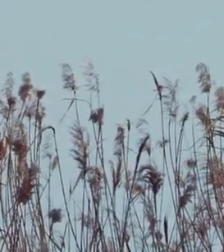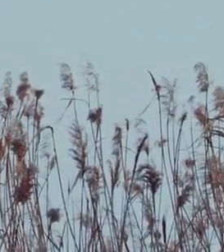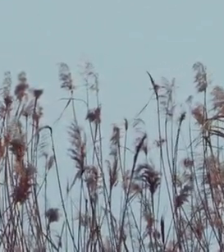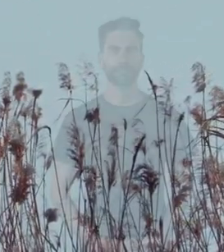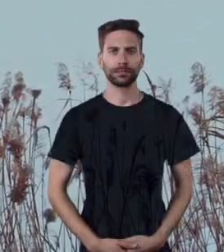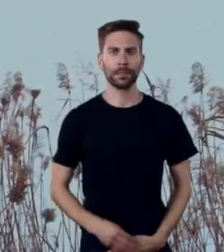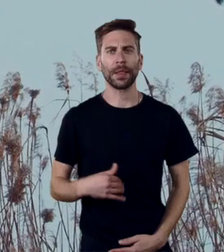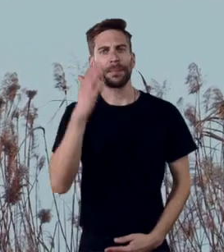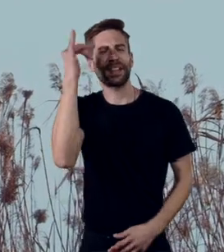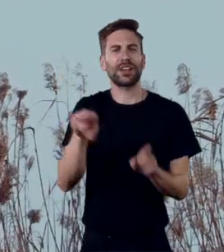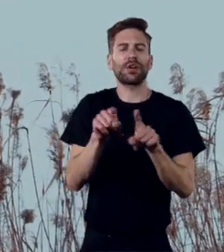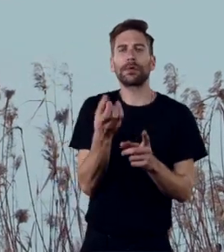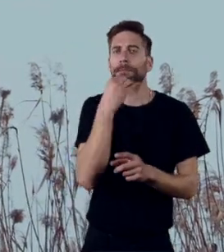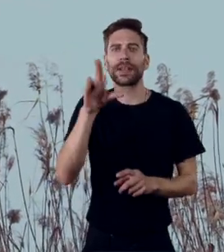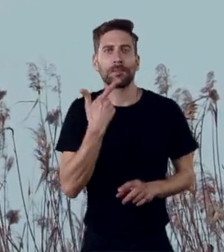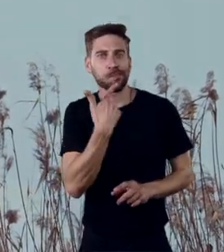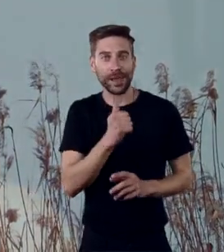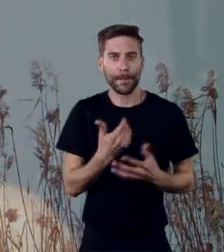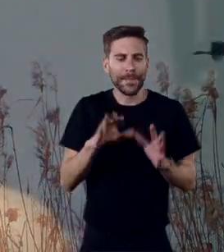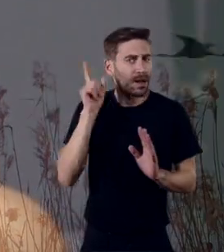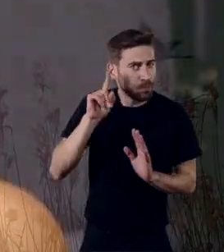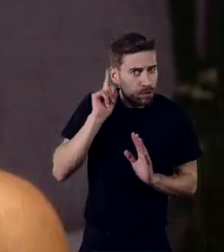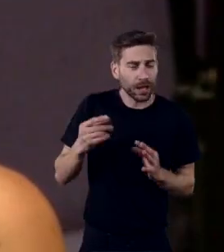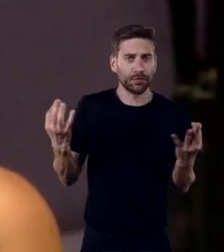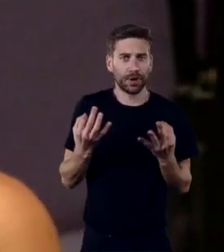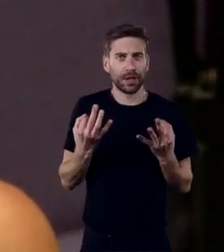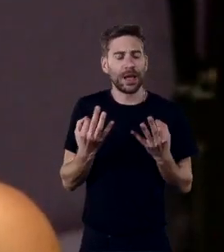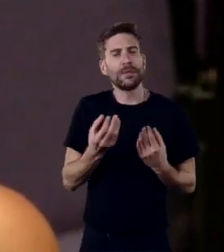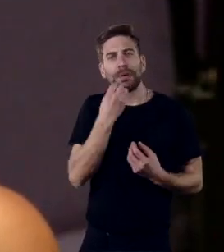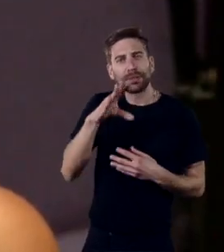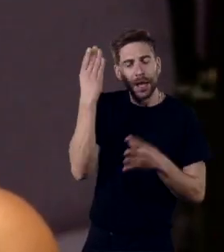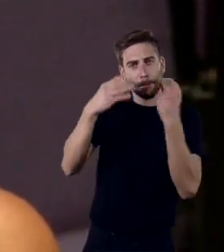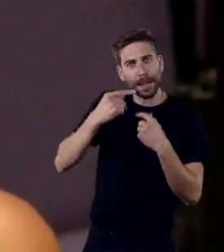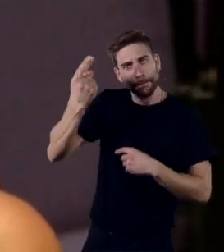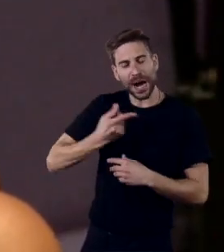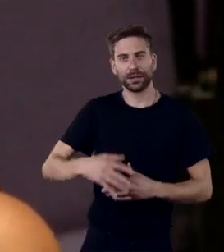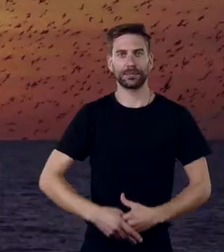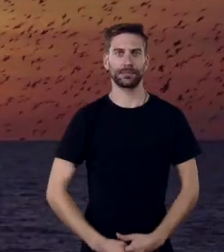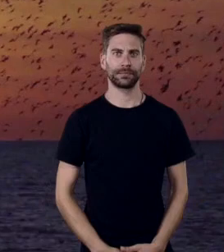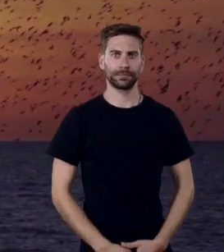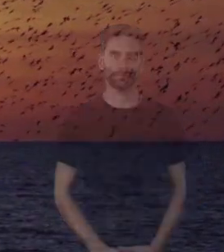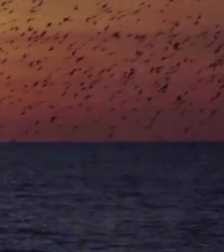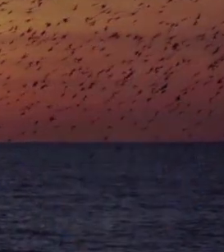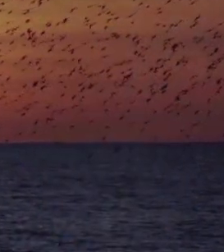Há uma certa ideia de que não te podes perder, não é? Mas é importante aprender a perder-se.